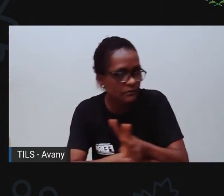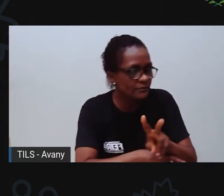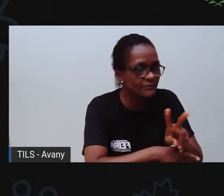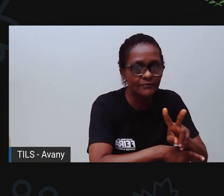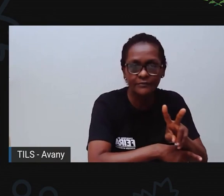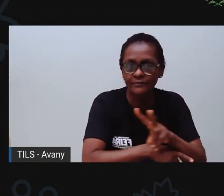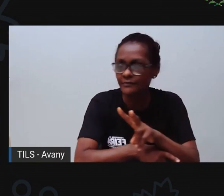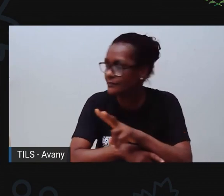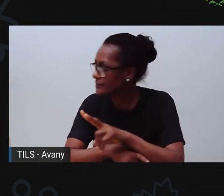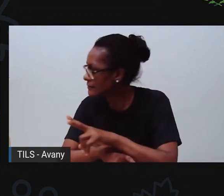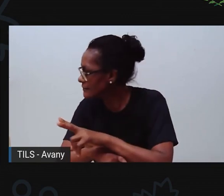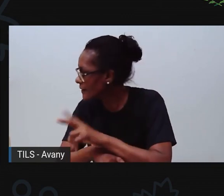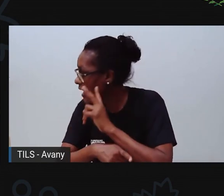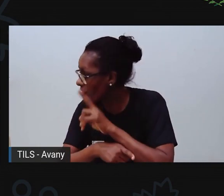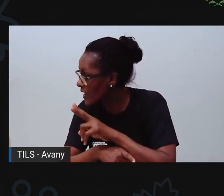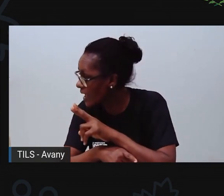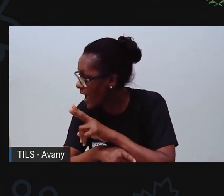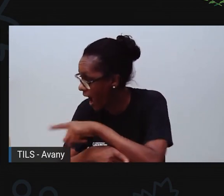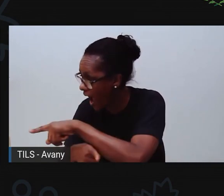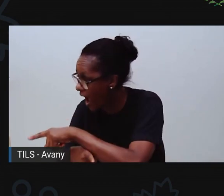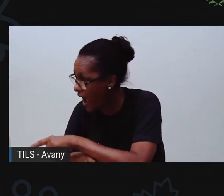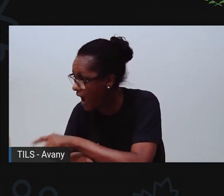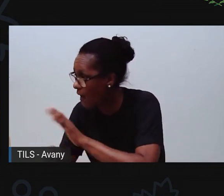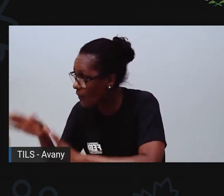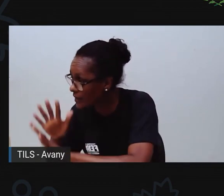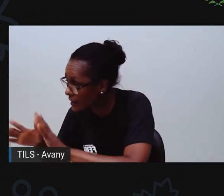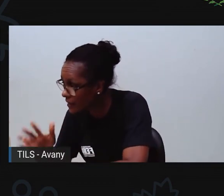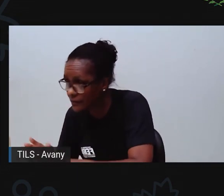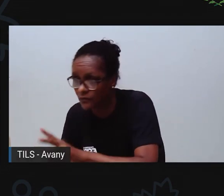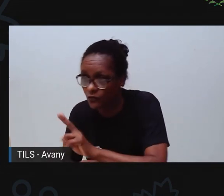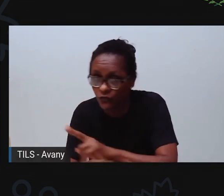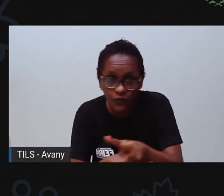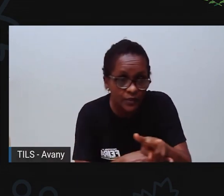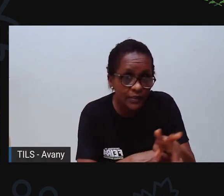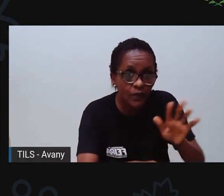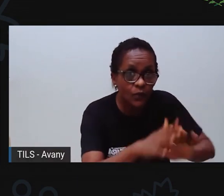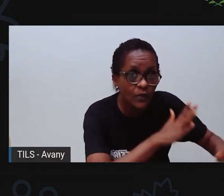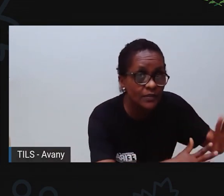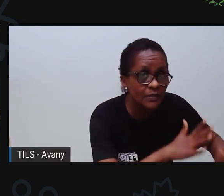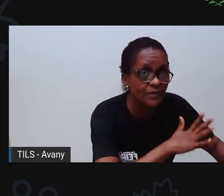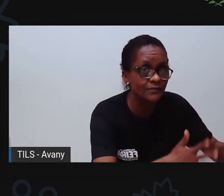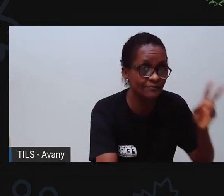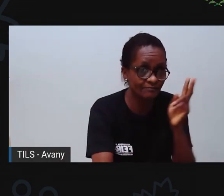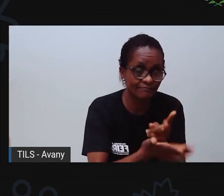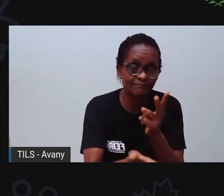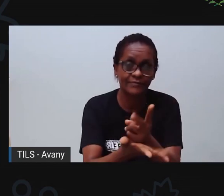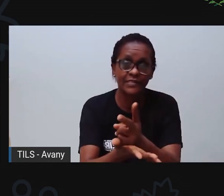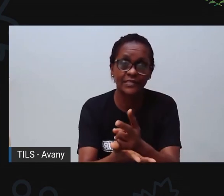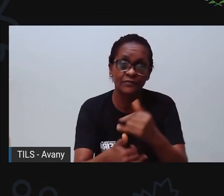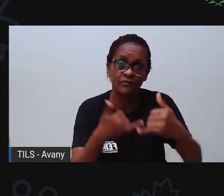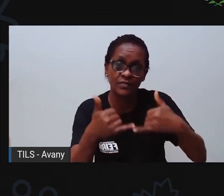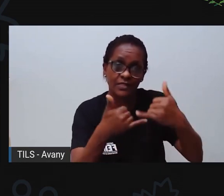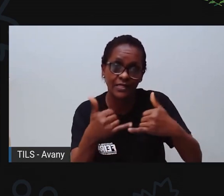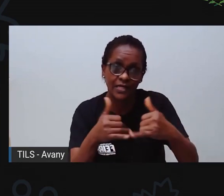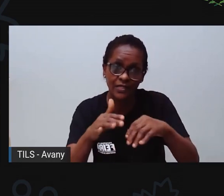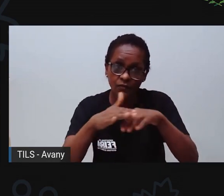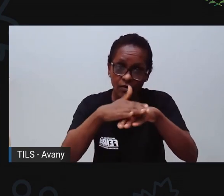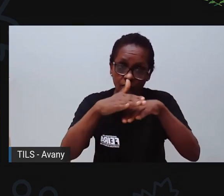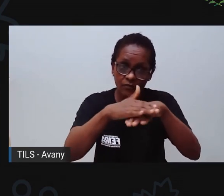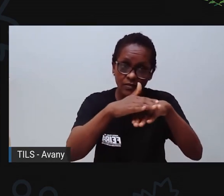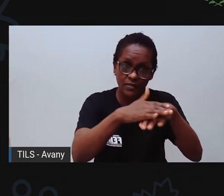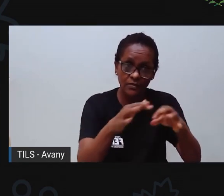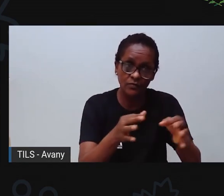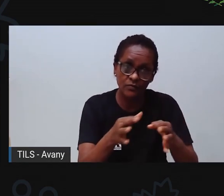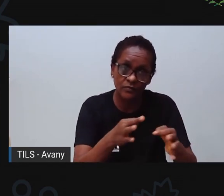agora, da segurança no ar. Então, vocês vão observar, vão lá no quarto, verificam os brinquedos, se você deixou o brinquedo arrumadinho, certo?